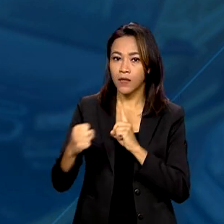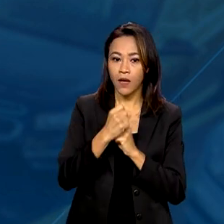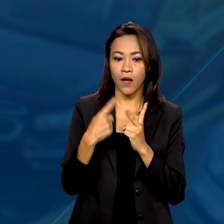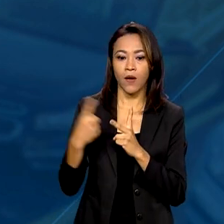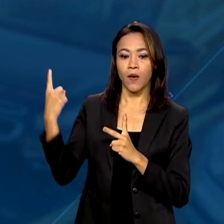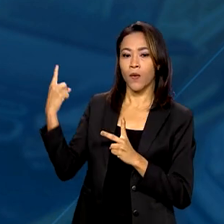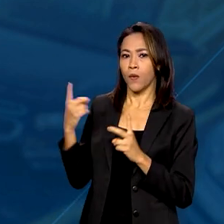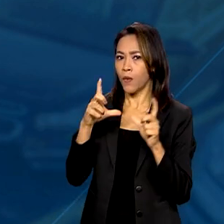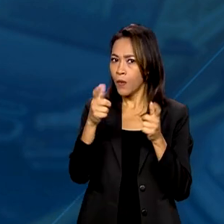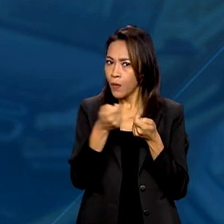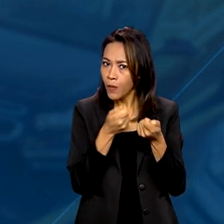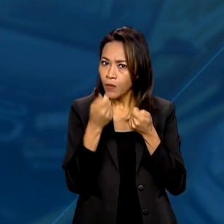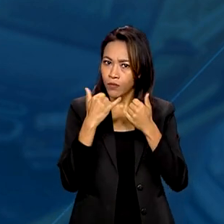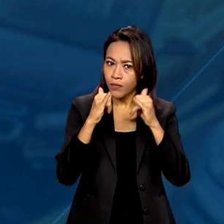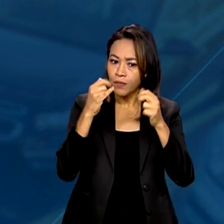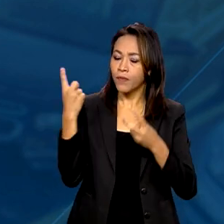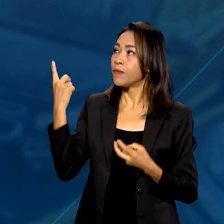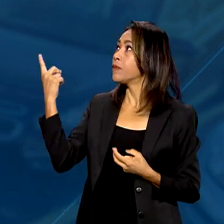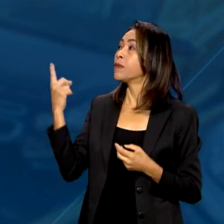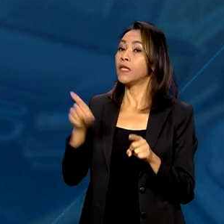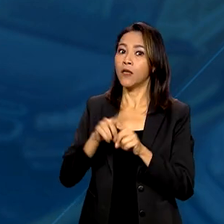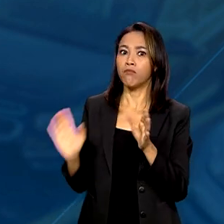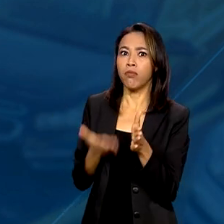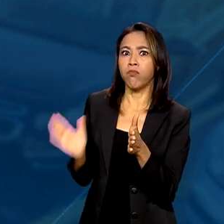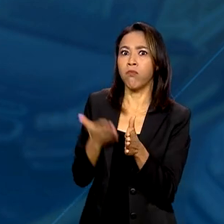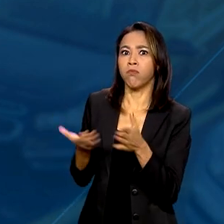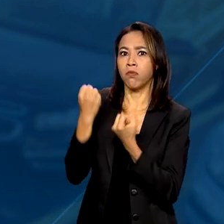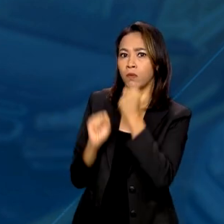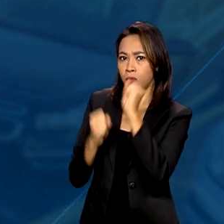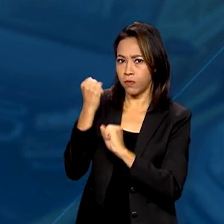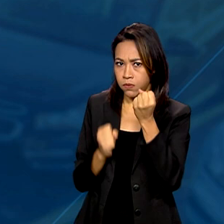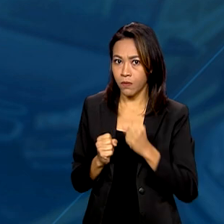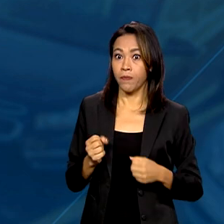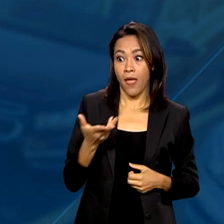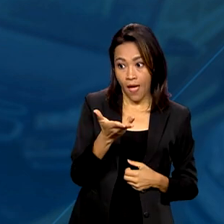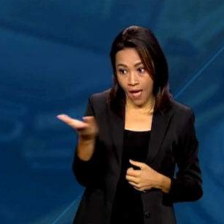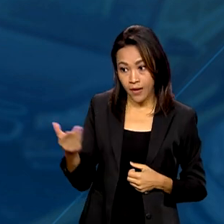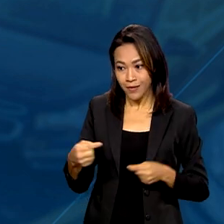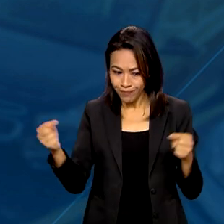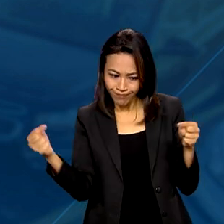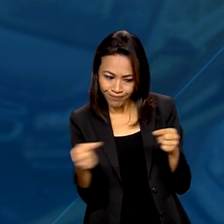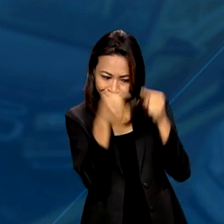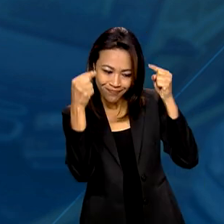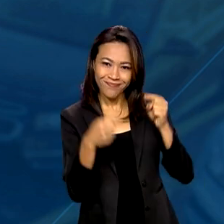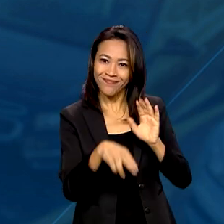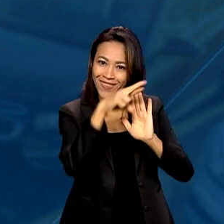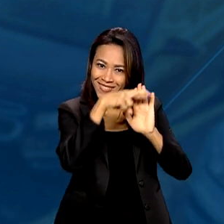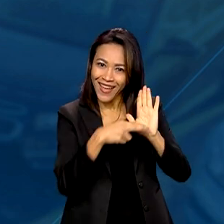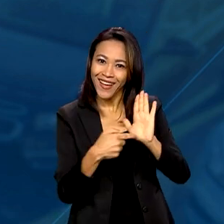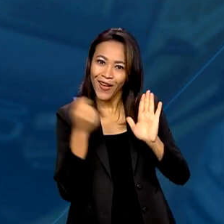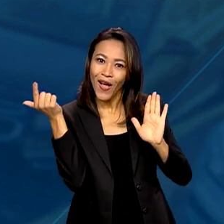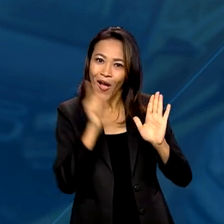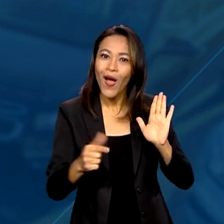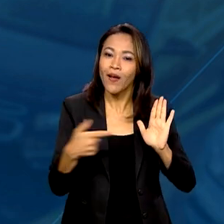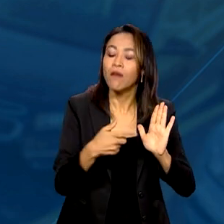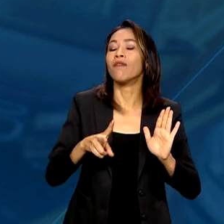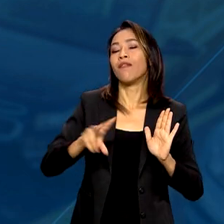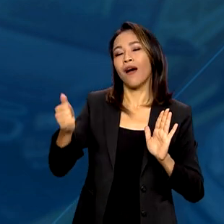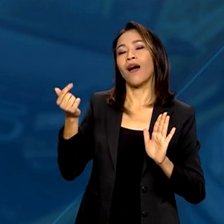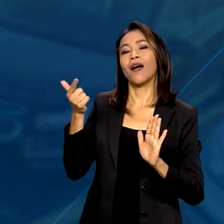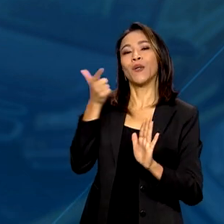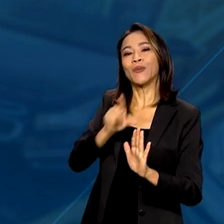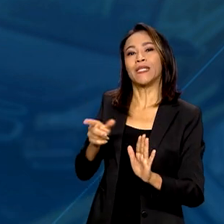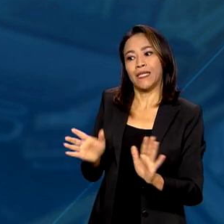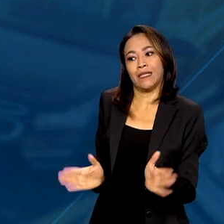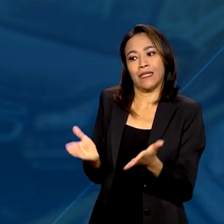energética e a densidade industrial. A indústria que atender a esses critérios poderá ter vantagens